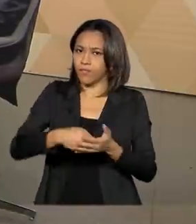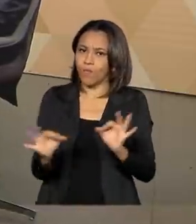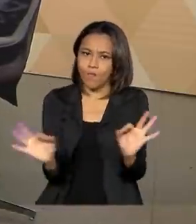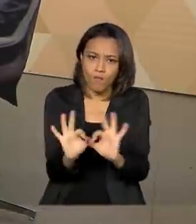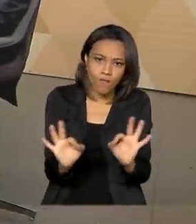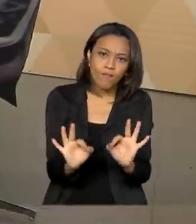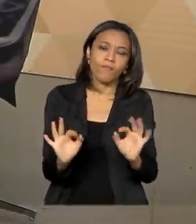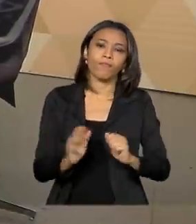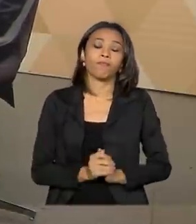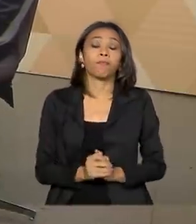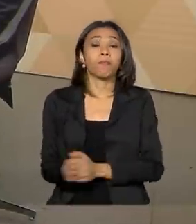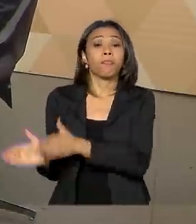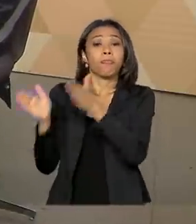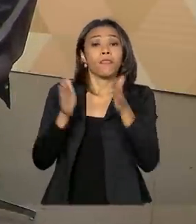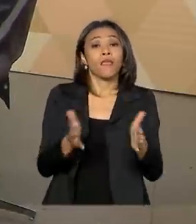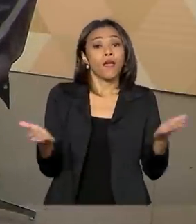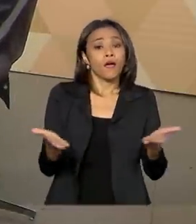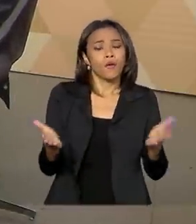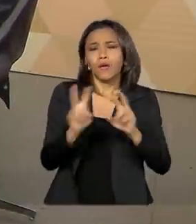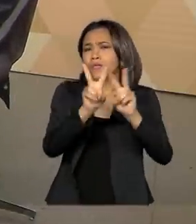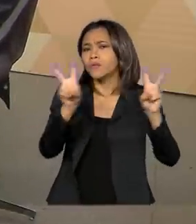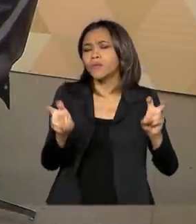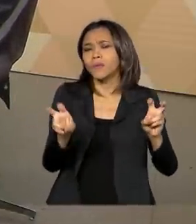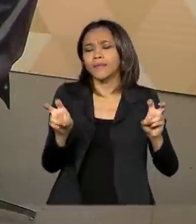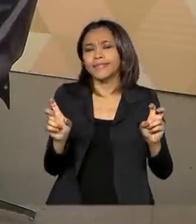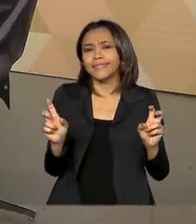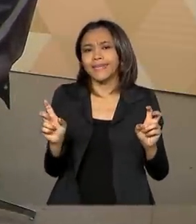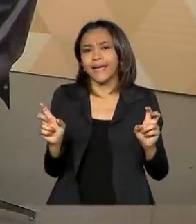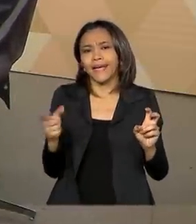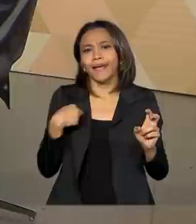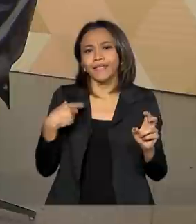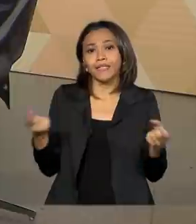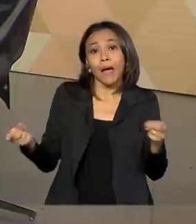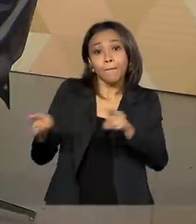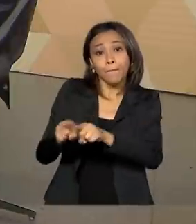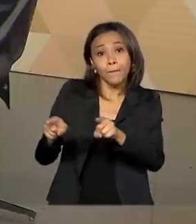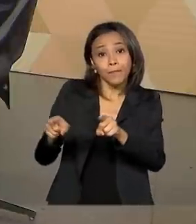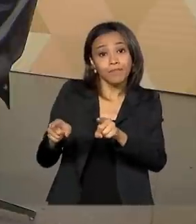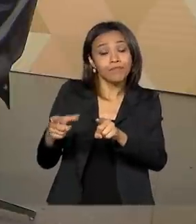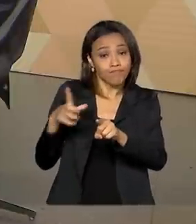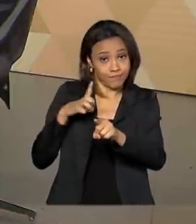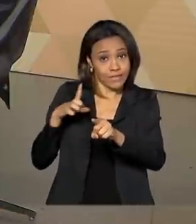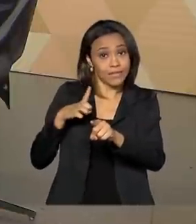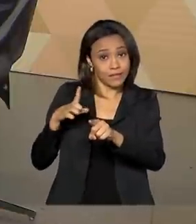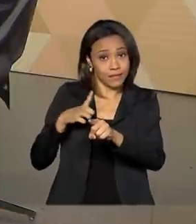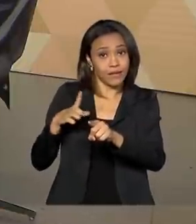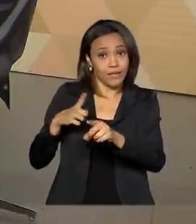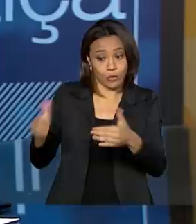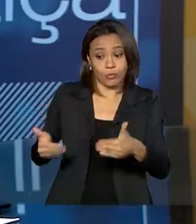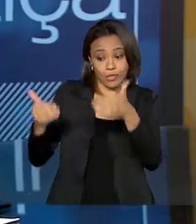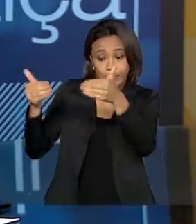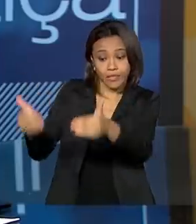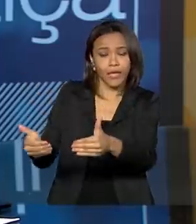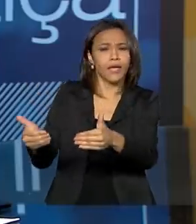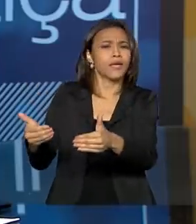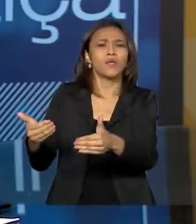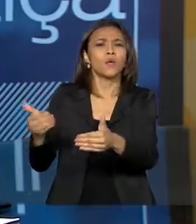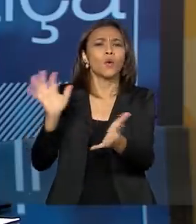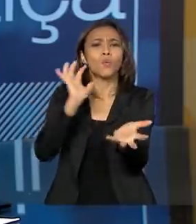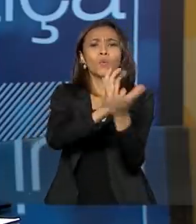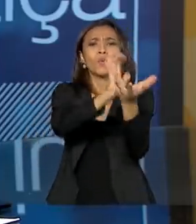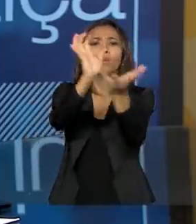Perfeito. Agora, antes da gente falar um pouquinho dessas cooperações que o Ministério, ele coloca em prática com organismos